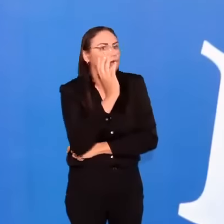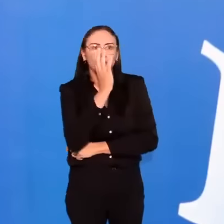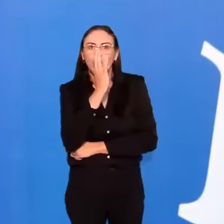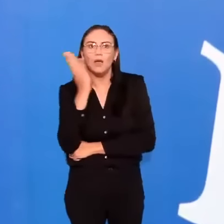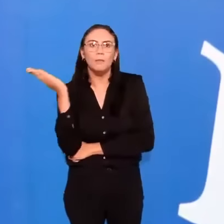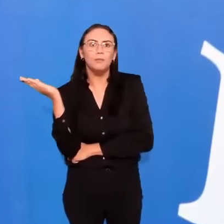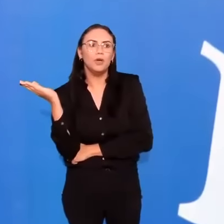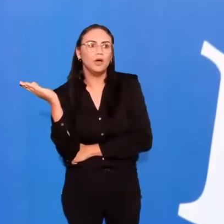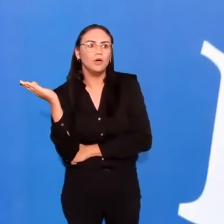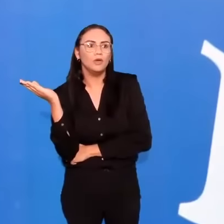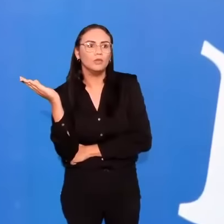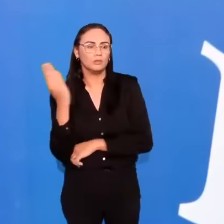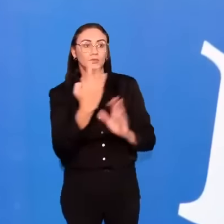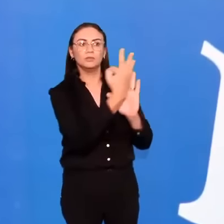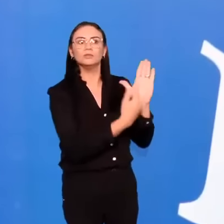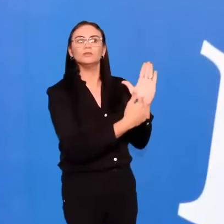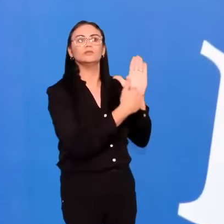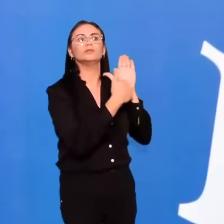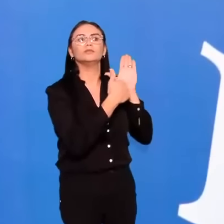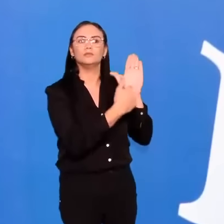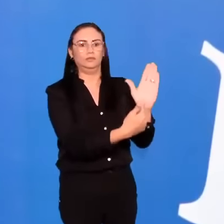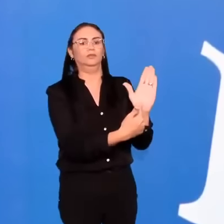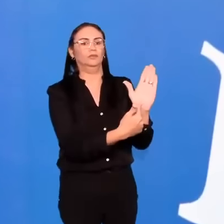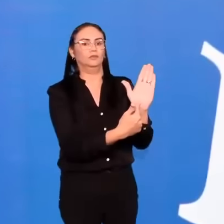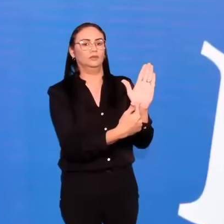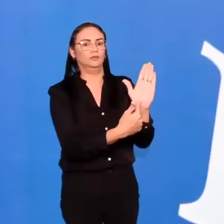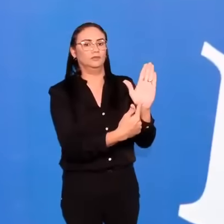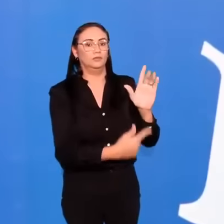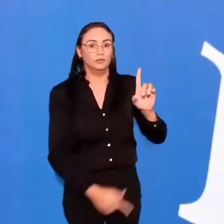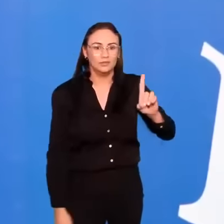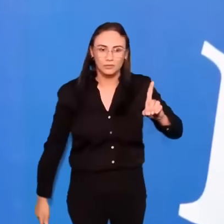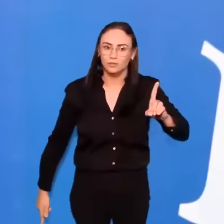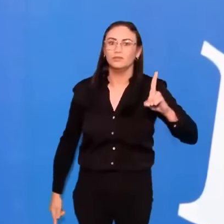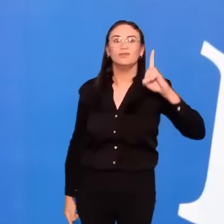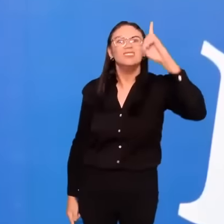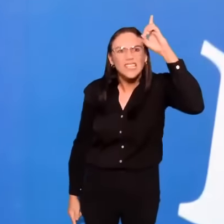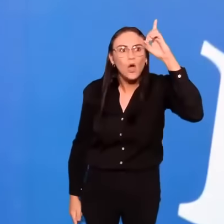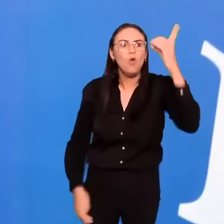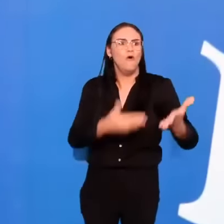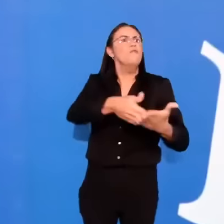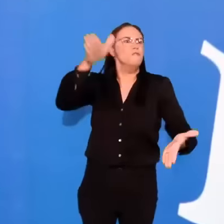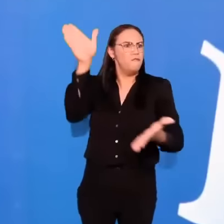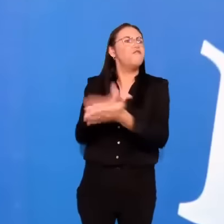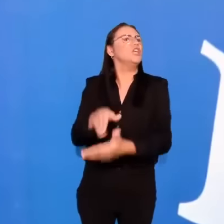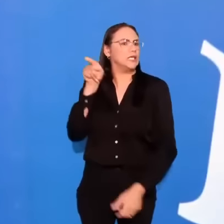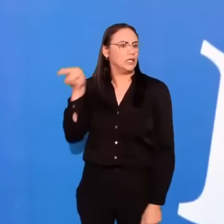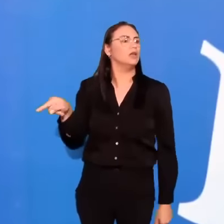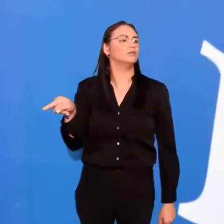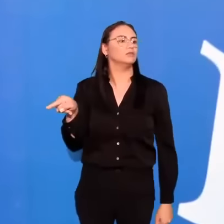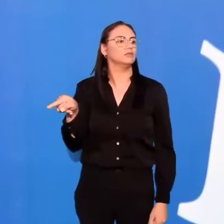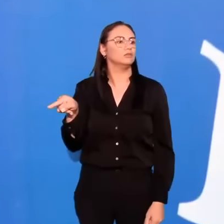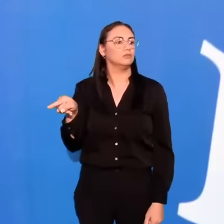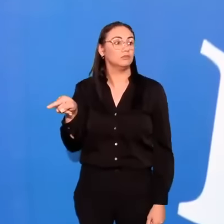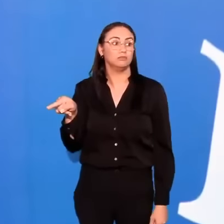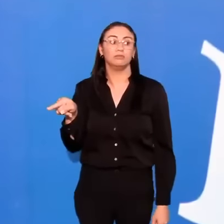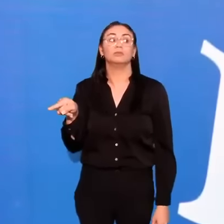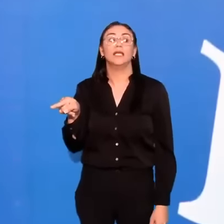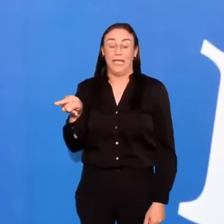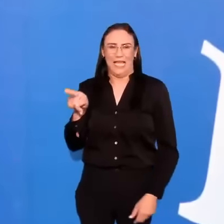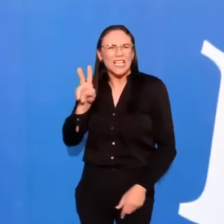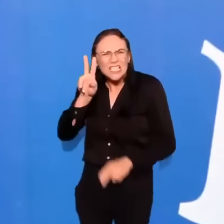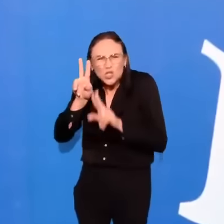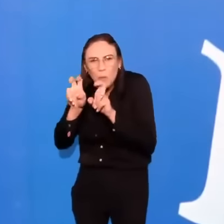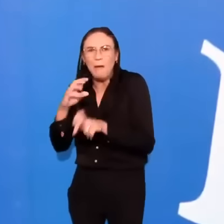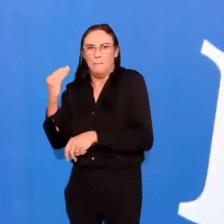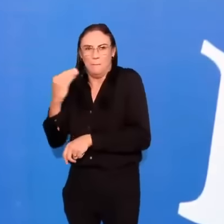E o texto diz, que Deus é vingador dessas coisas. Se tem um pecado que